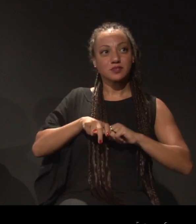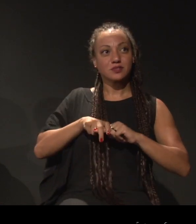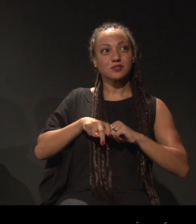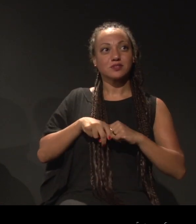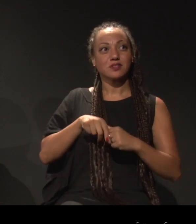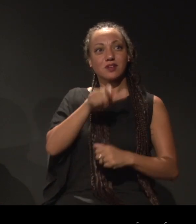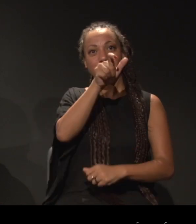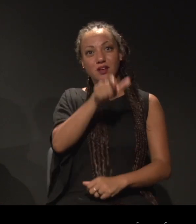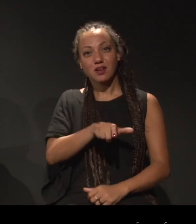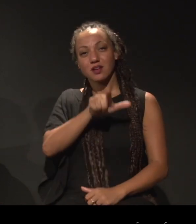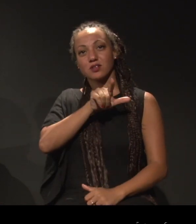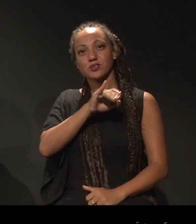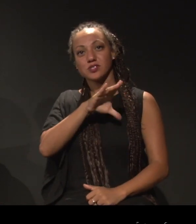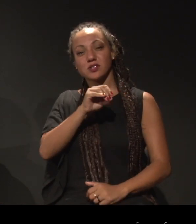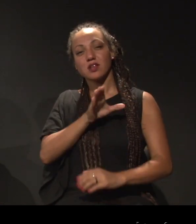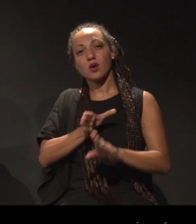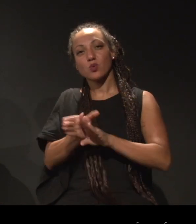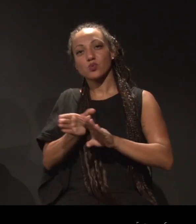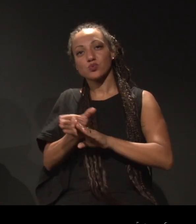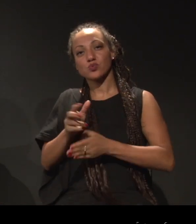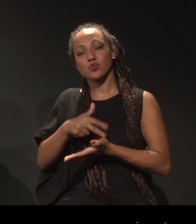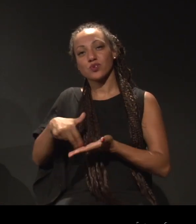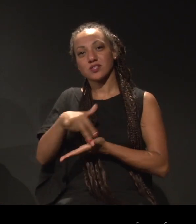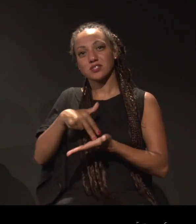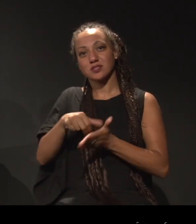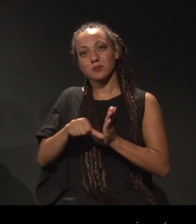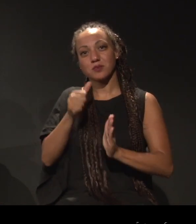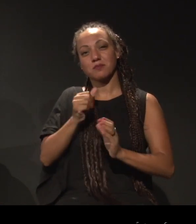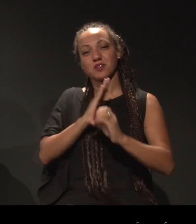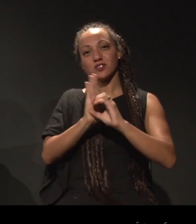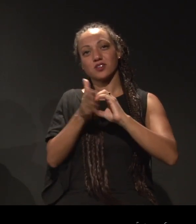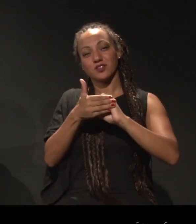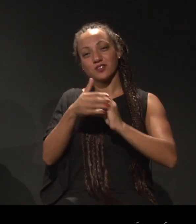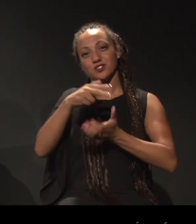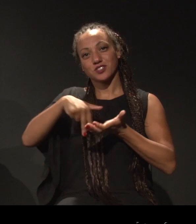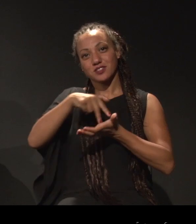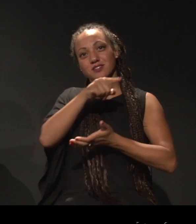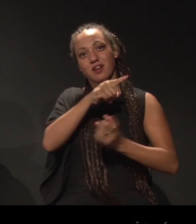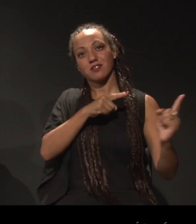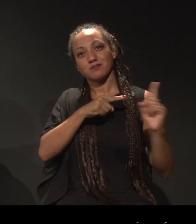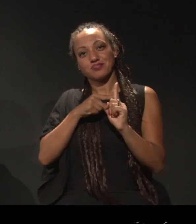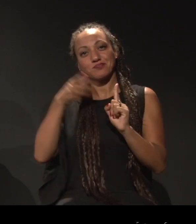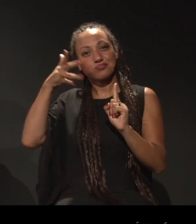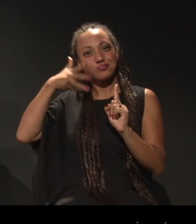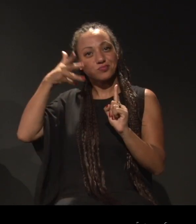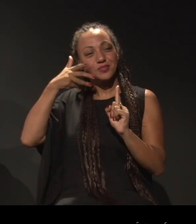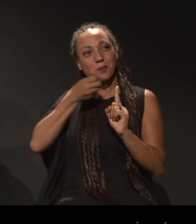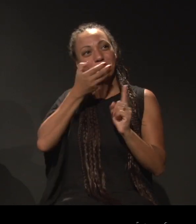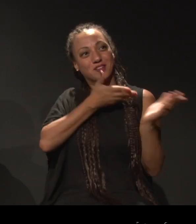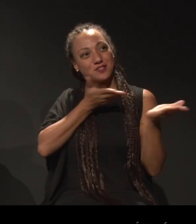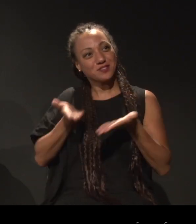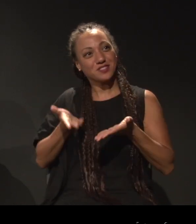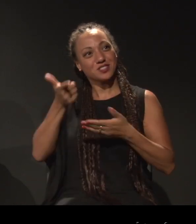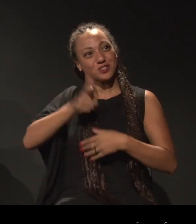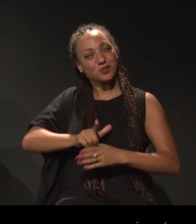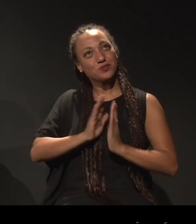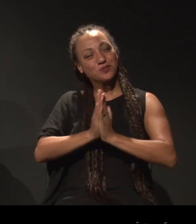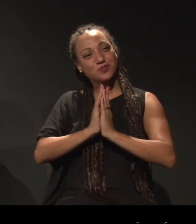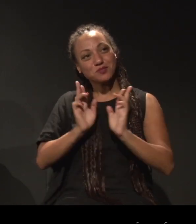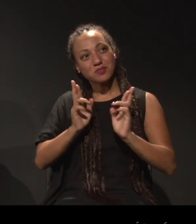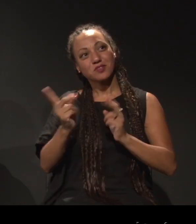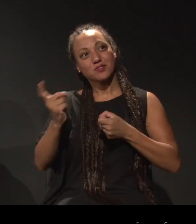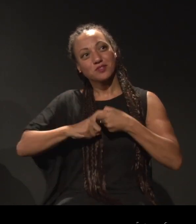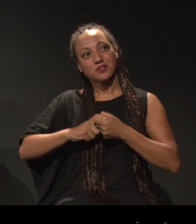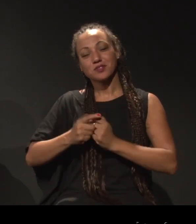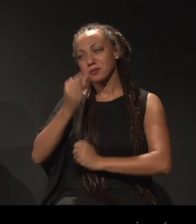Aqui no Sábia, a Luciane, foi a nossa consultora de dança. Nosso primeiro diálogo da gente de dança foi com a Lu. Então, seja bem-vinda de novo. Espero que venha no outro também.